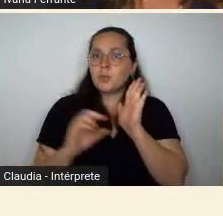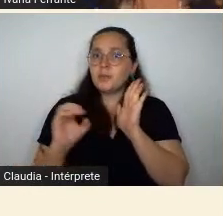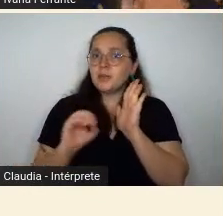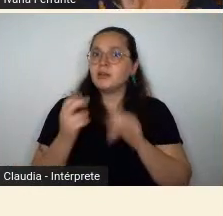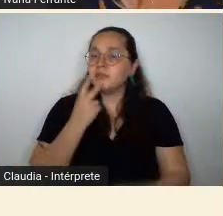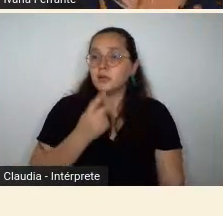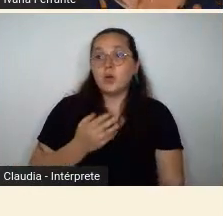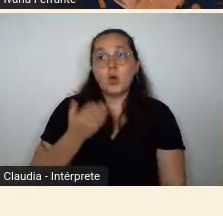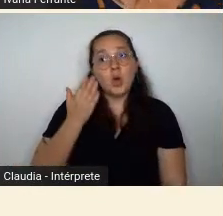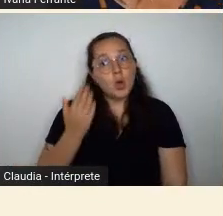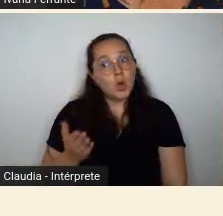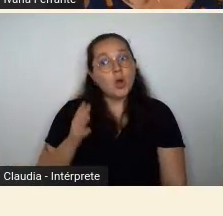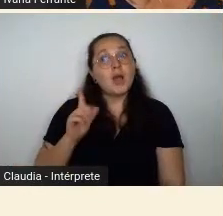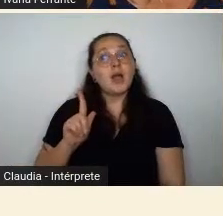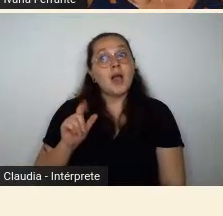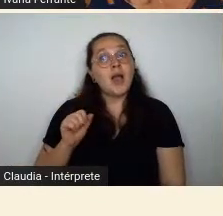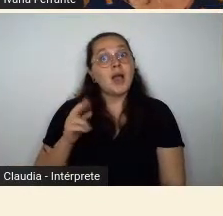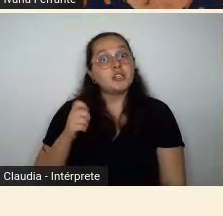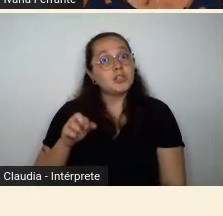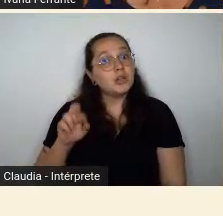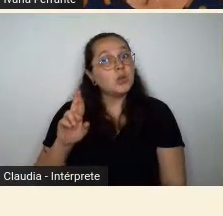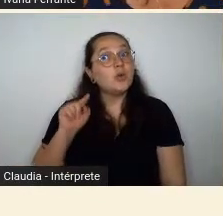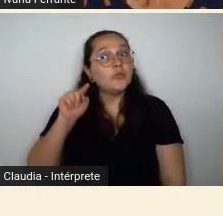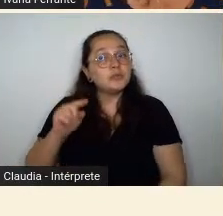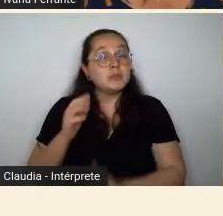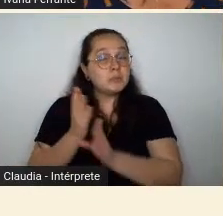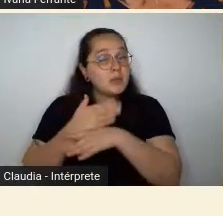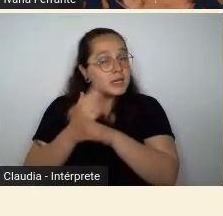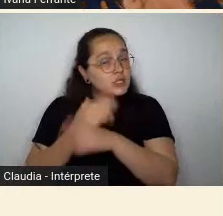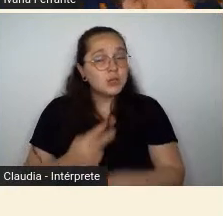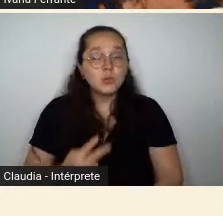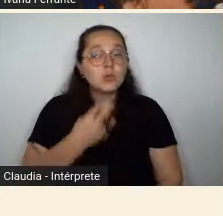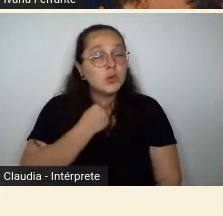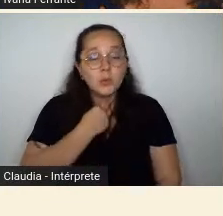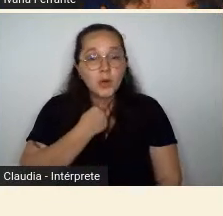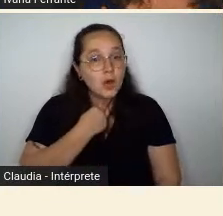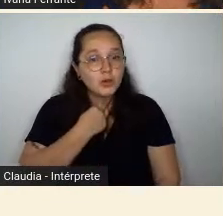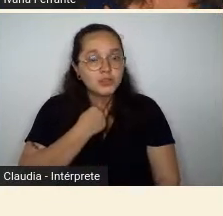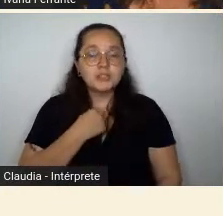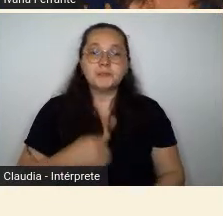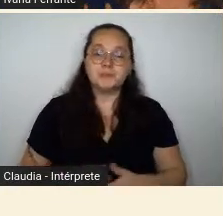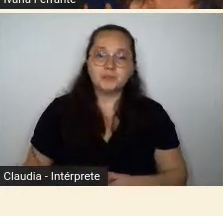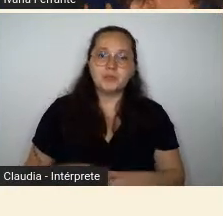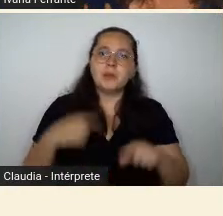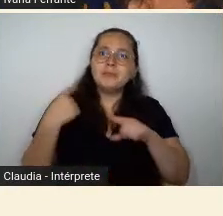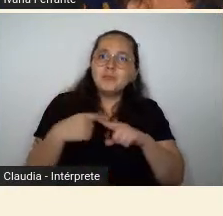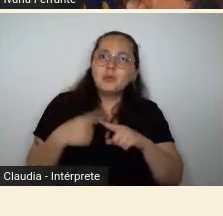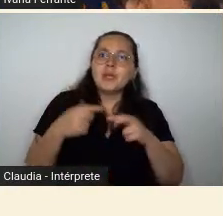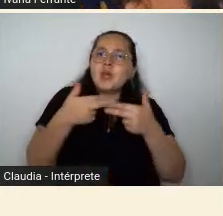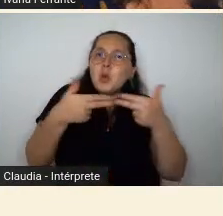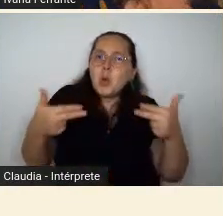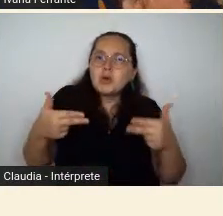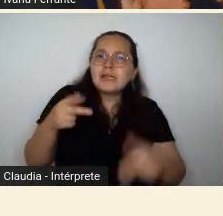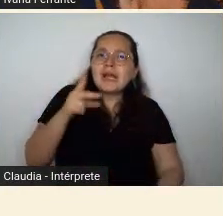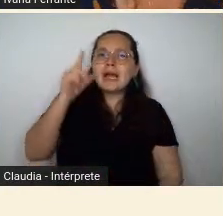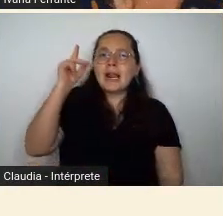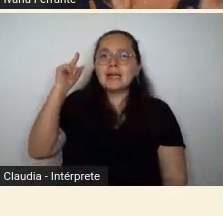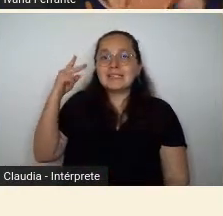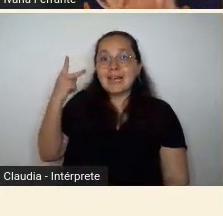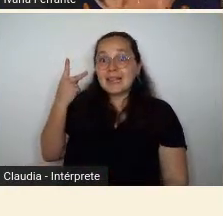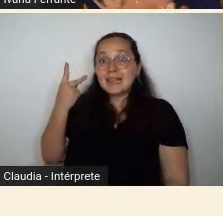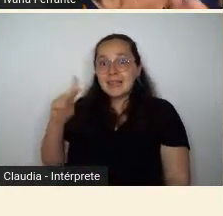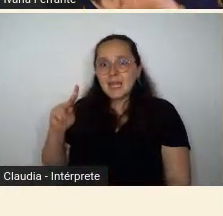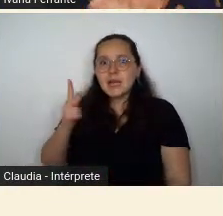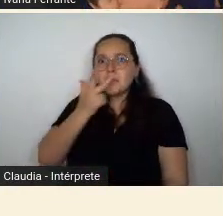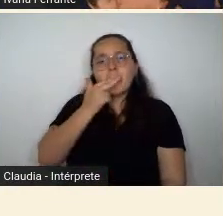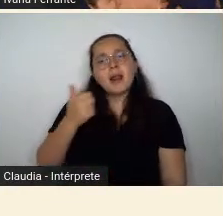perca, porque ele abandonava aquelas características clássicas que ele trazia e